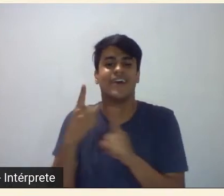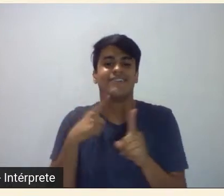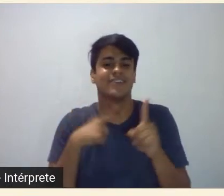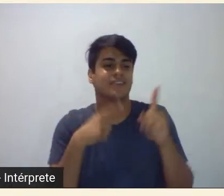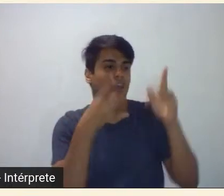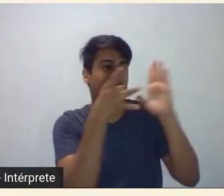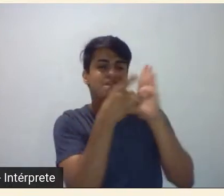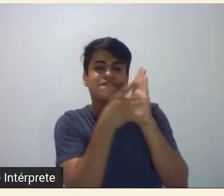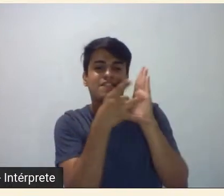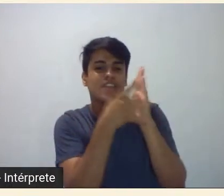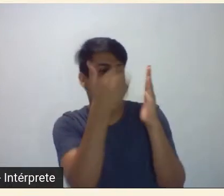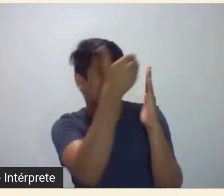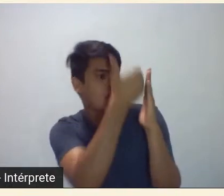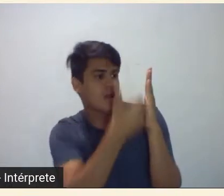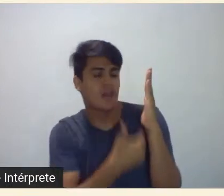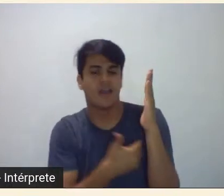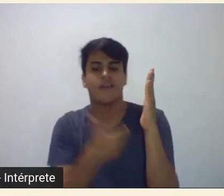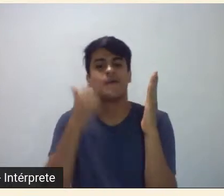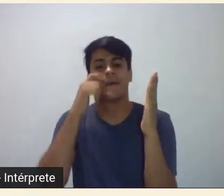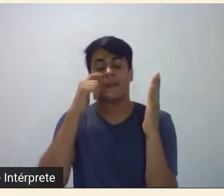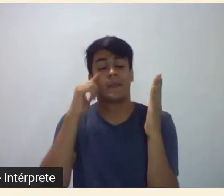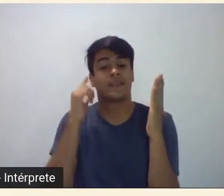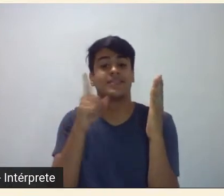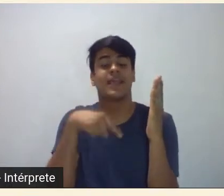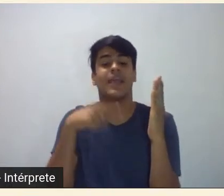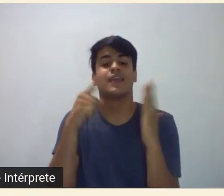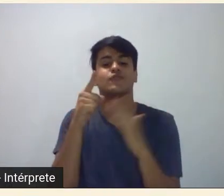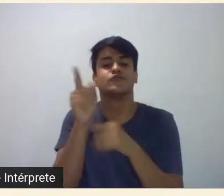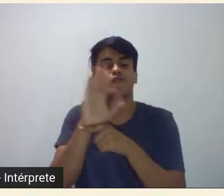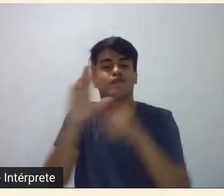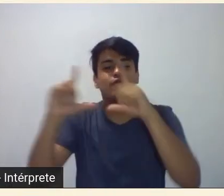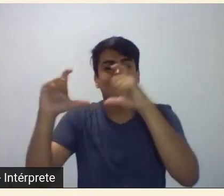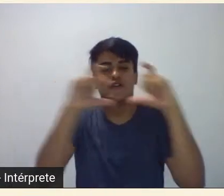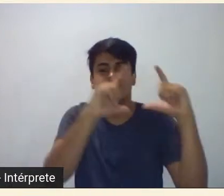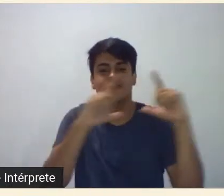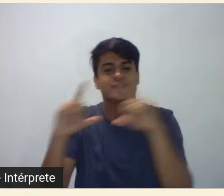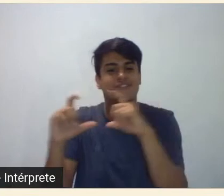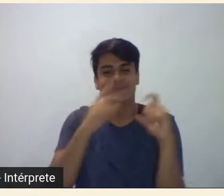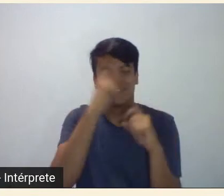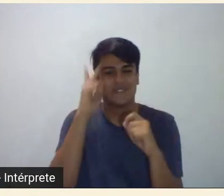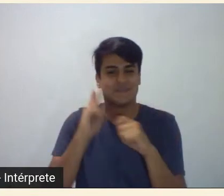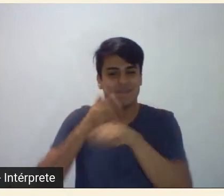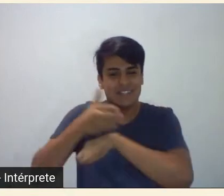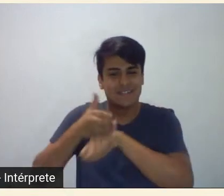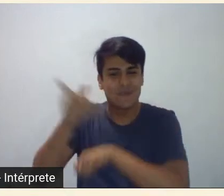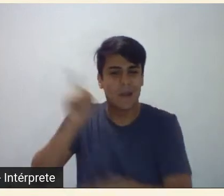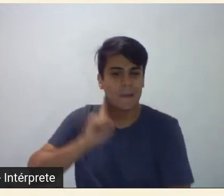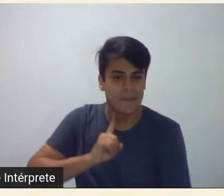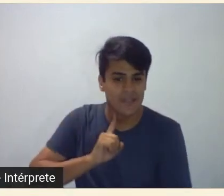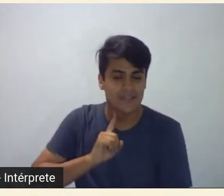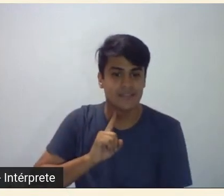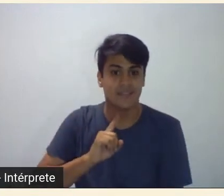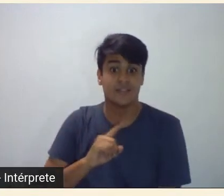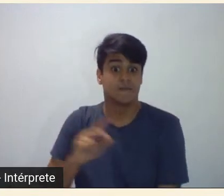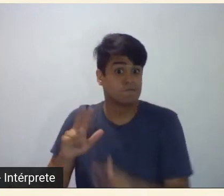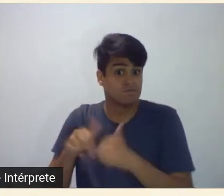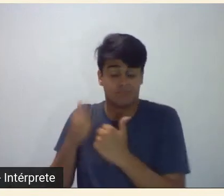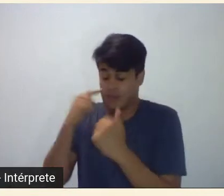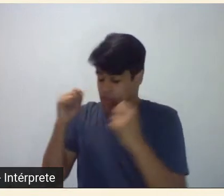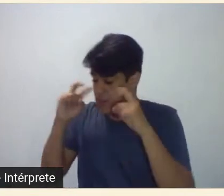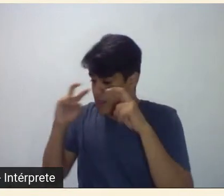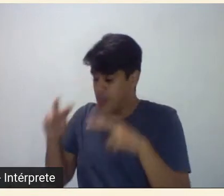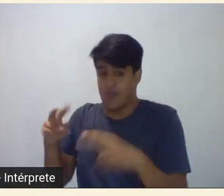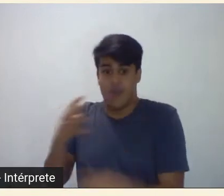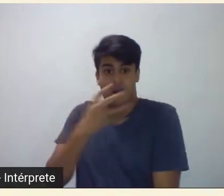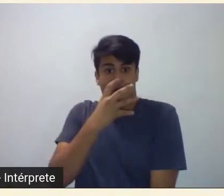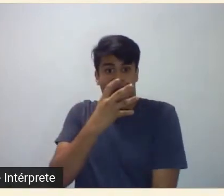da Semana Santa que os modernistas tinham passado em Minas então eu ficava numa excitação incrível eu mandava